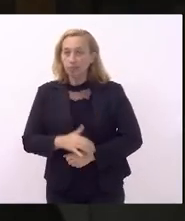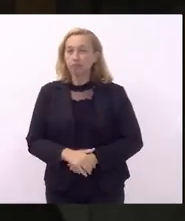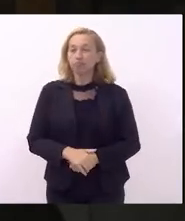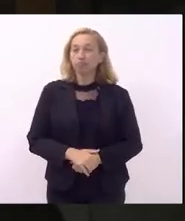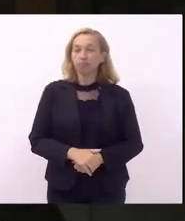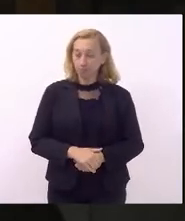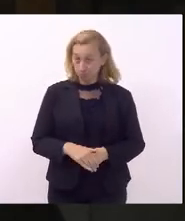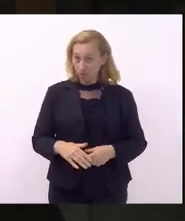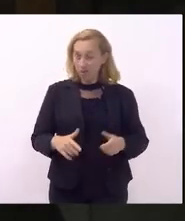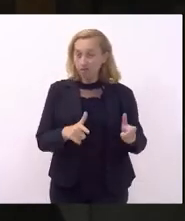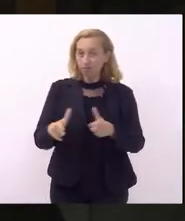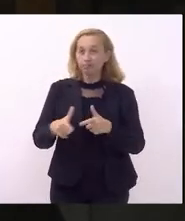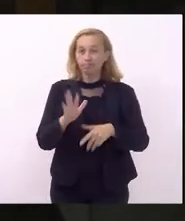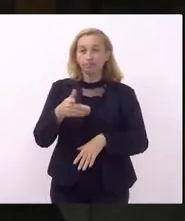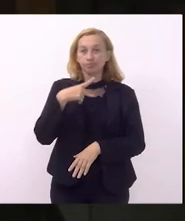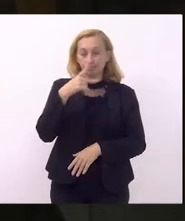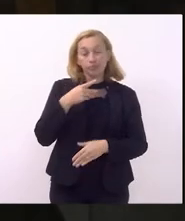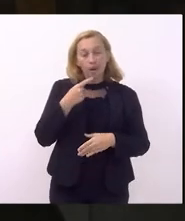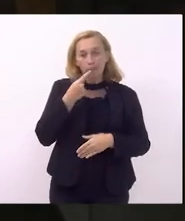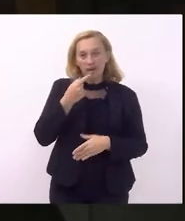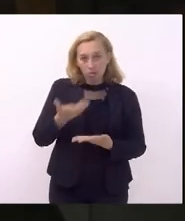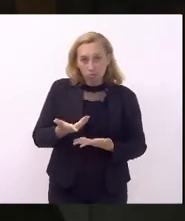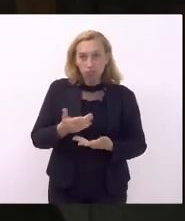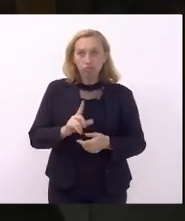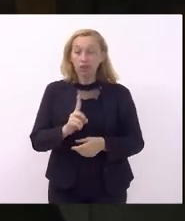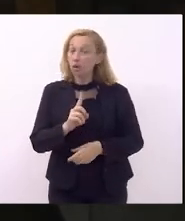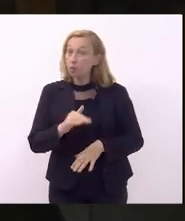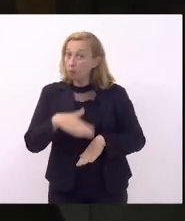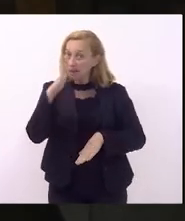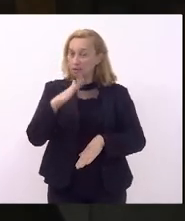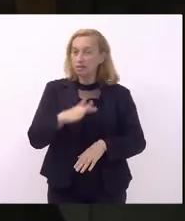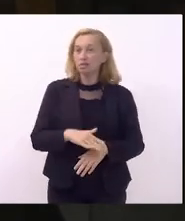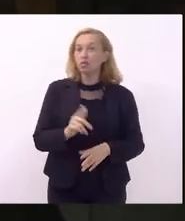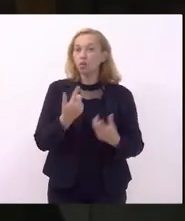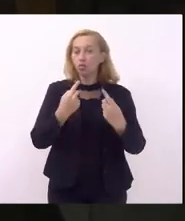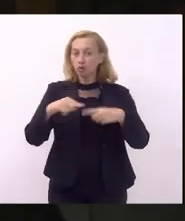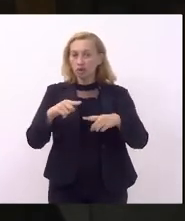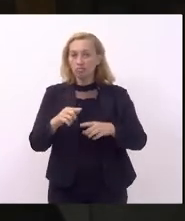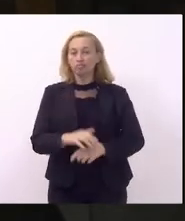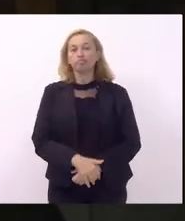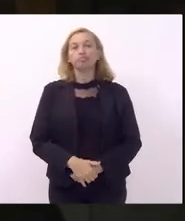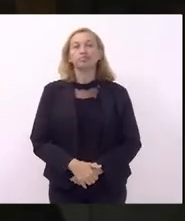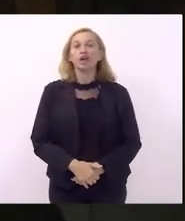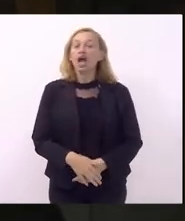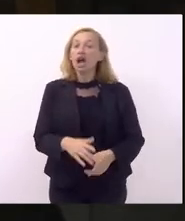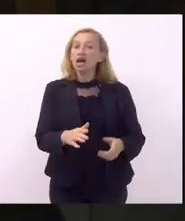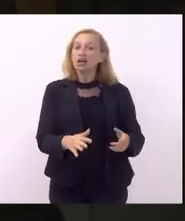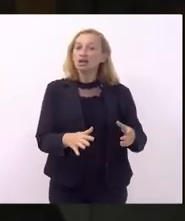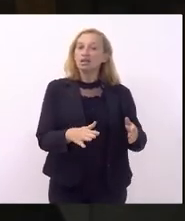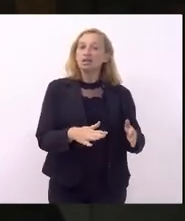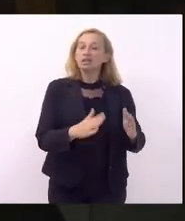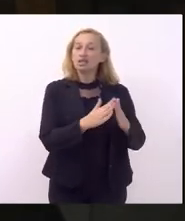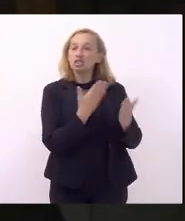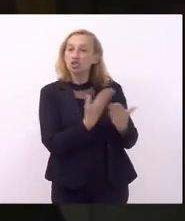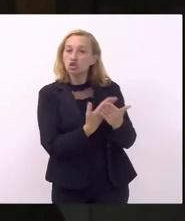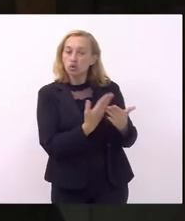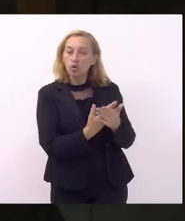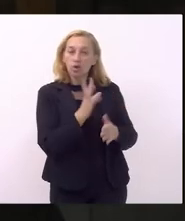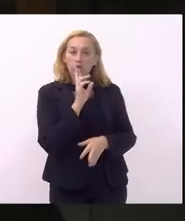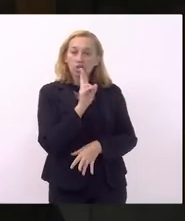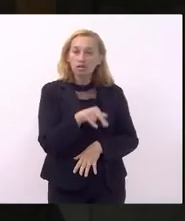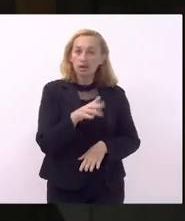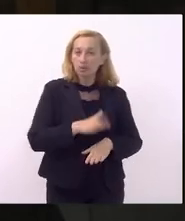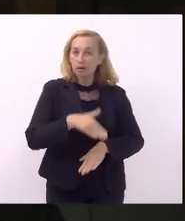educacionais que eu falei próximo mas não mais alto pelo contrário as unidades que tem resultados mais altos